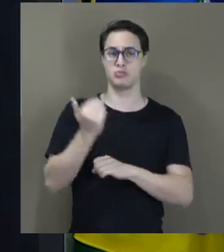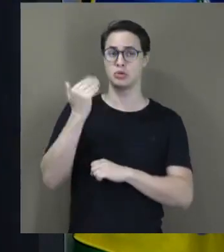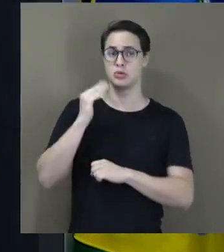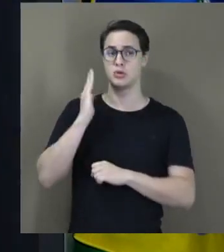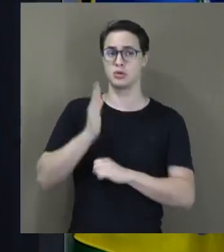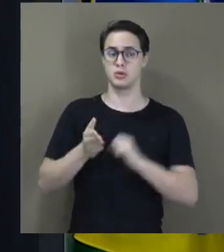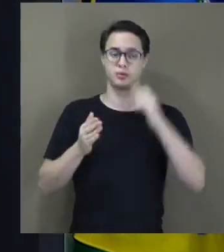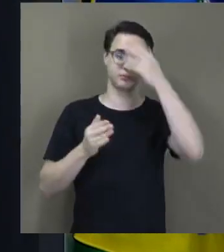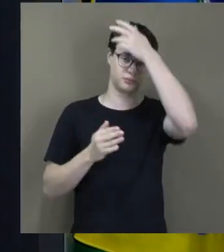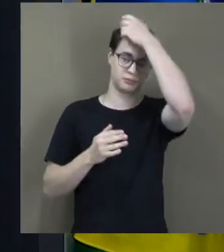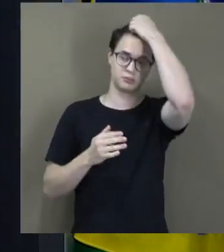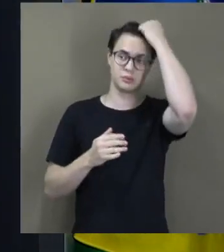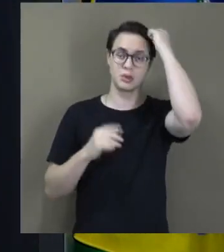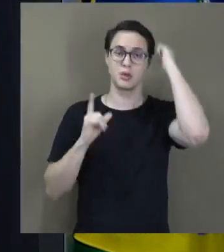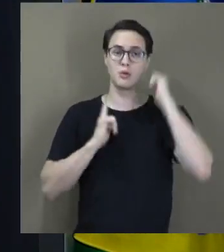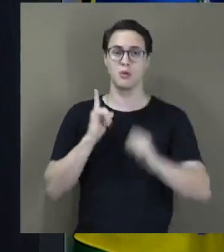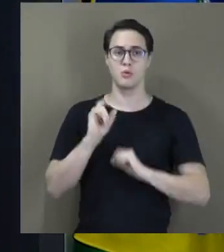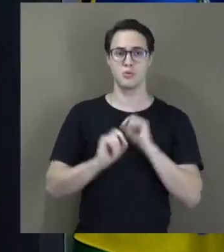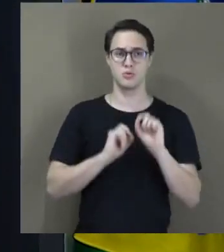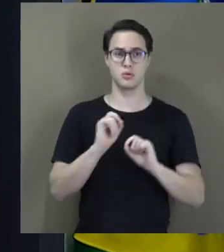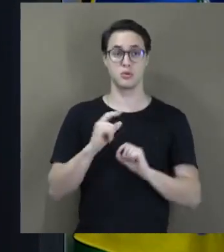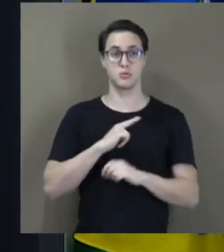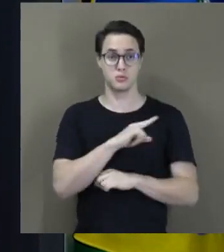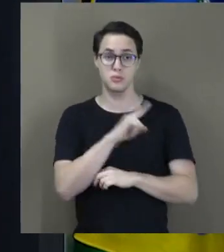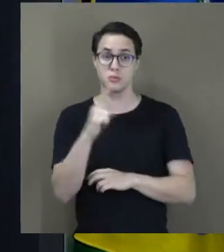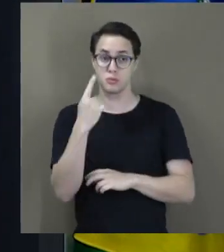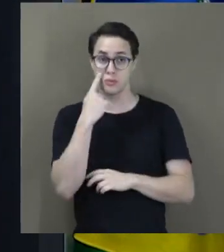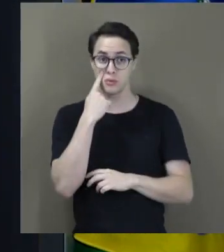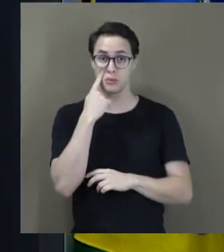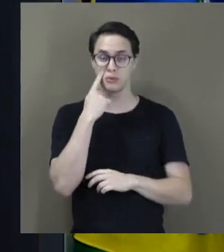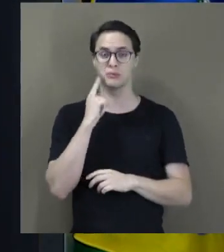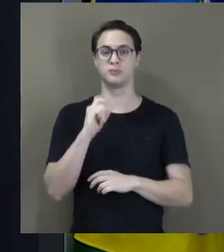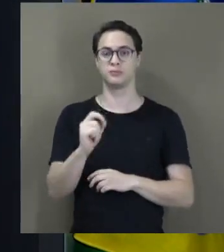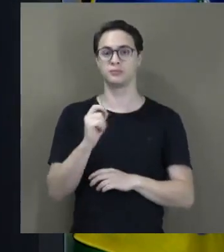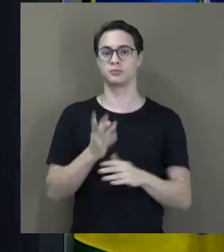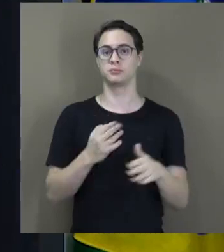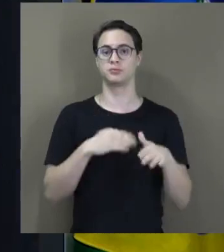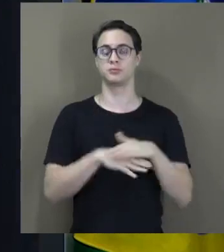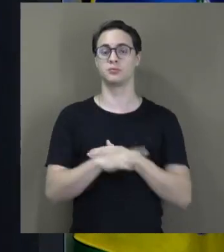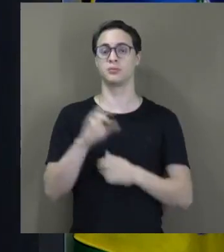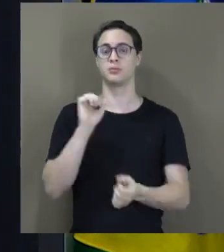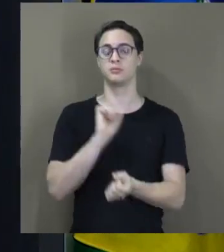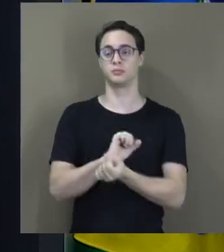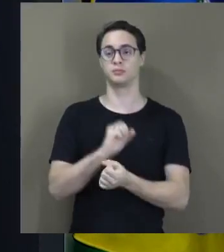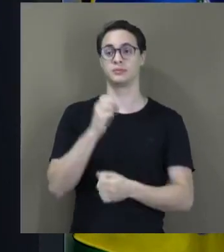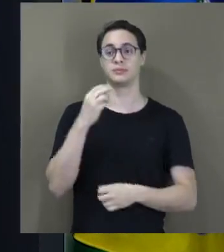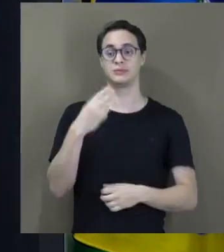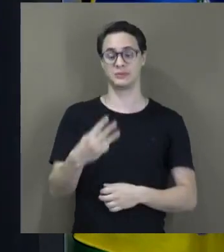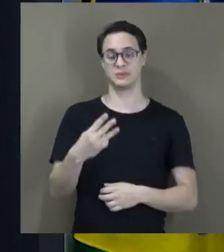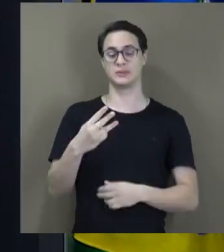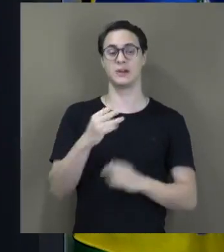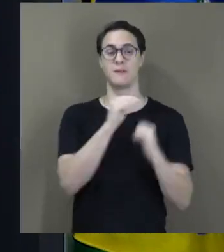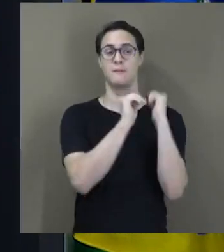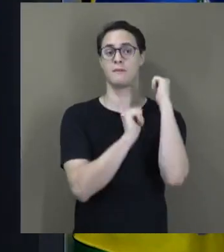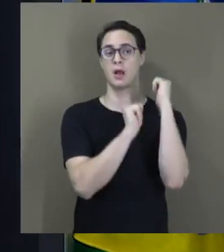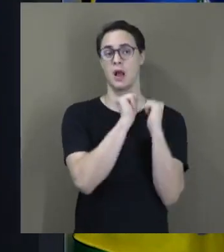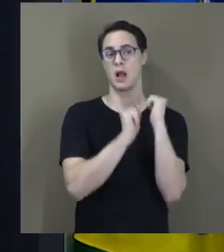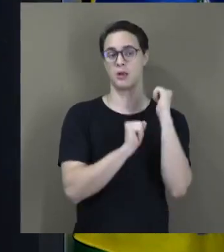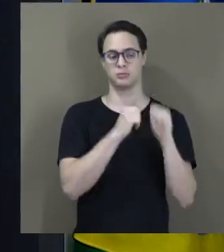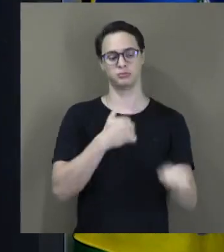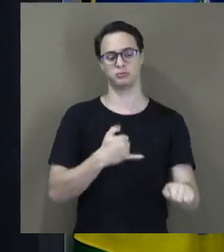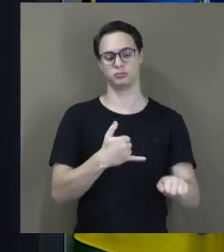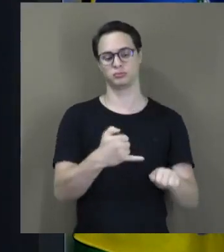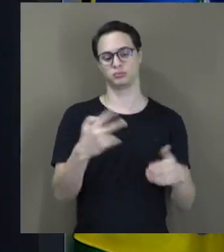em hibernação, escutem os senhores, pôs em hibernação as três fábricas de fertilizantes que